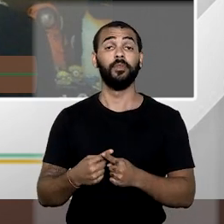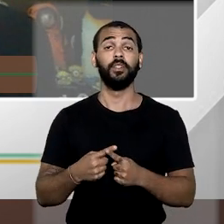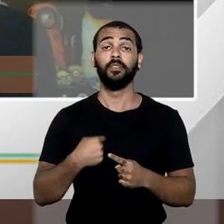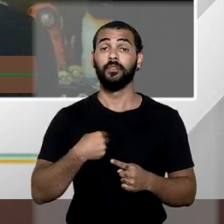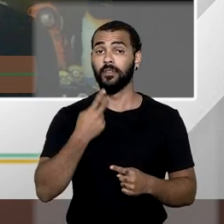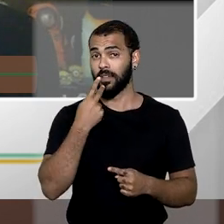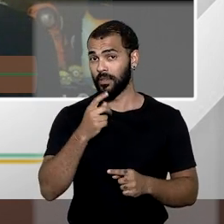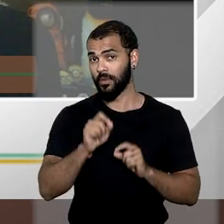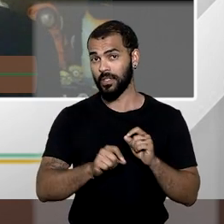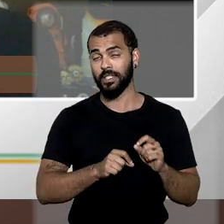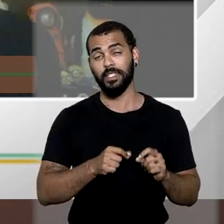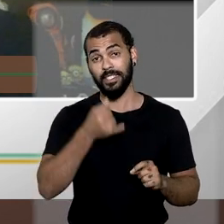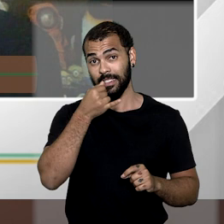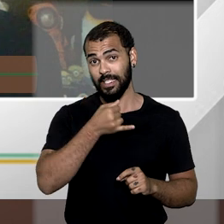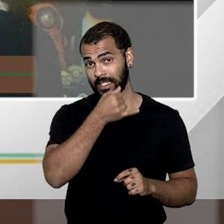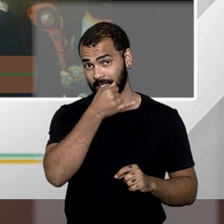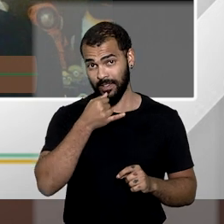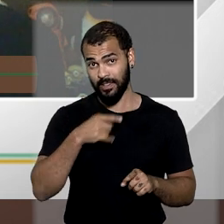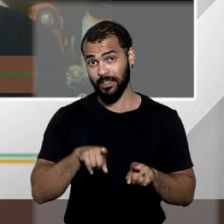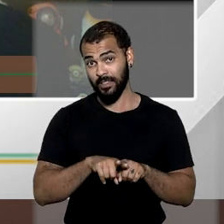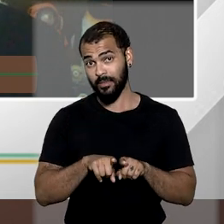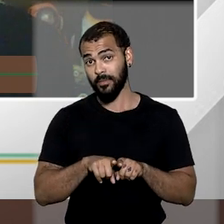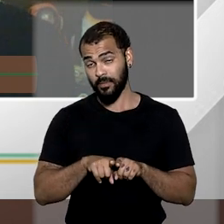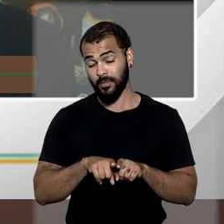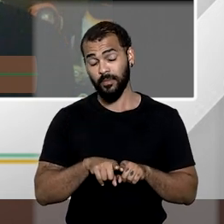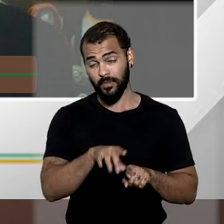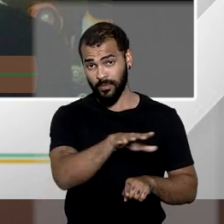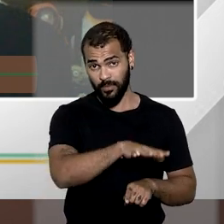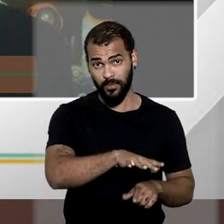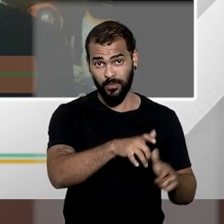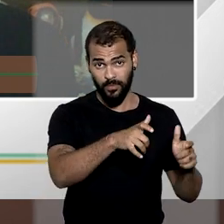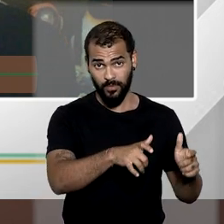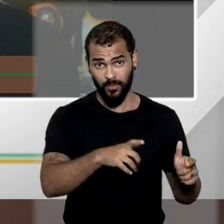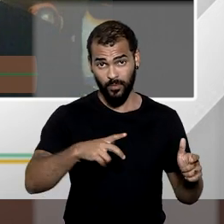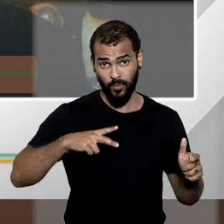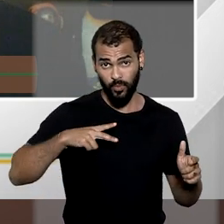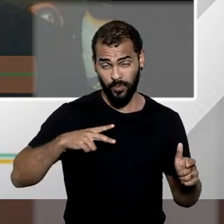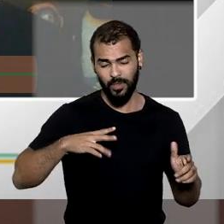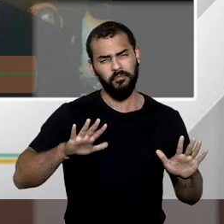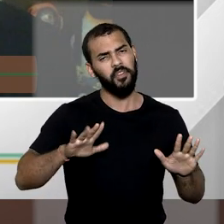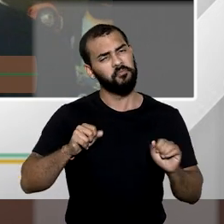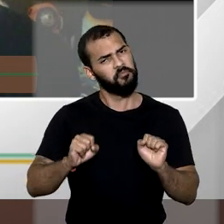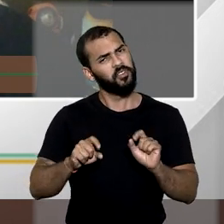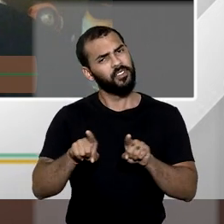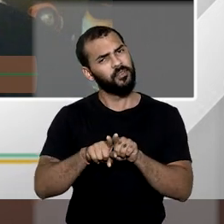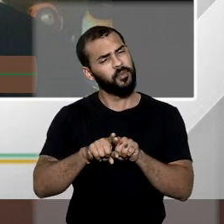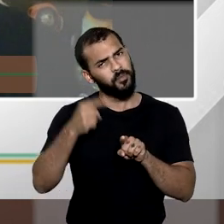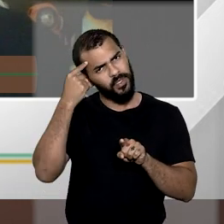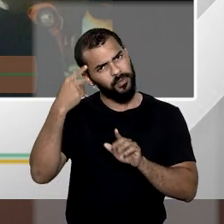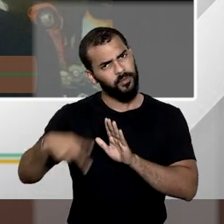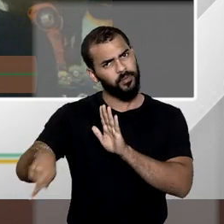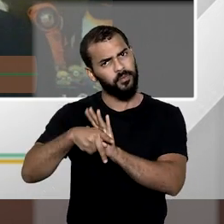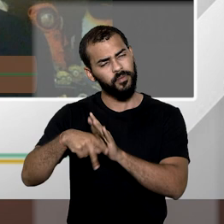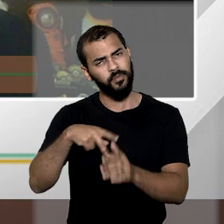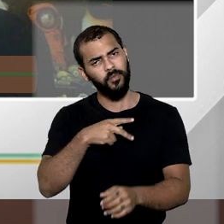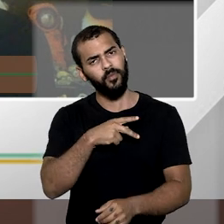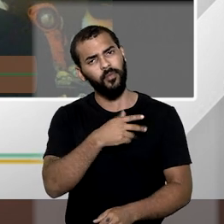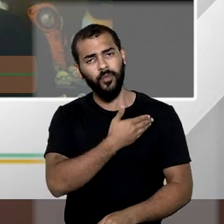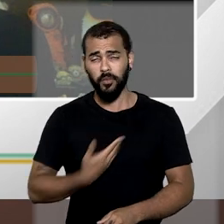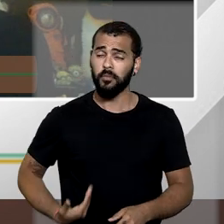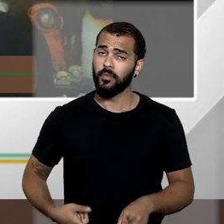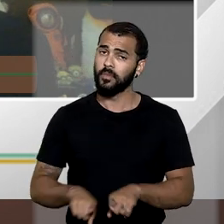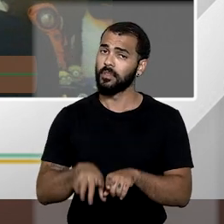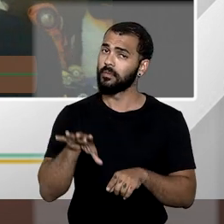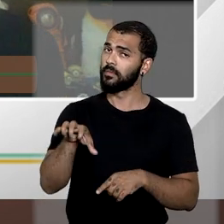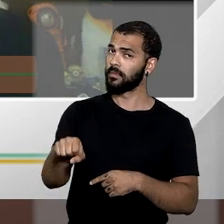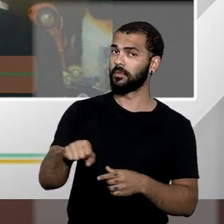propriedade privada, mas, na realidade, também se pode pensar na ideia de desapropriar bens públicos. Admite-se no Brasil, tendo em vista